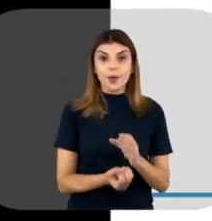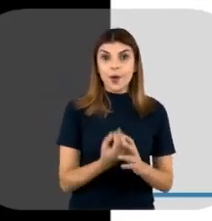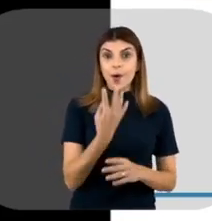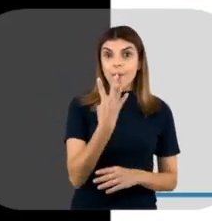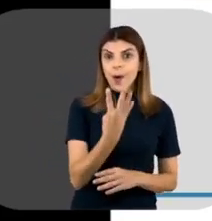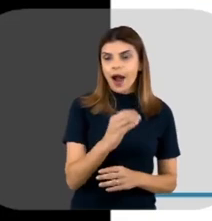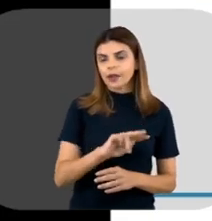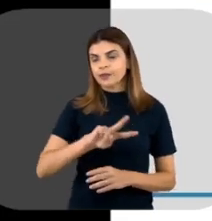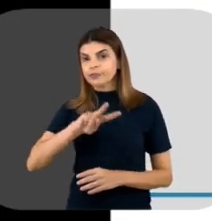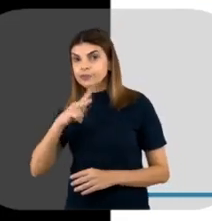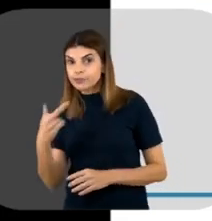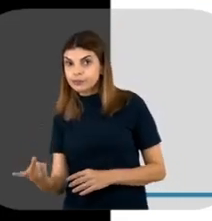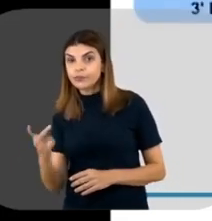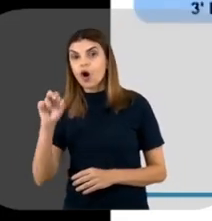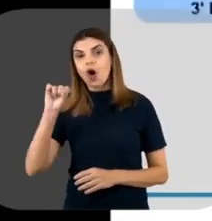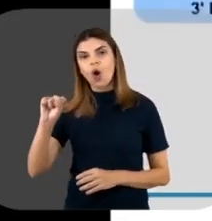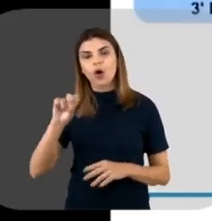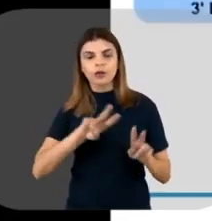por diante.